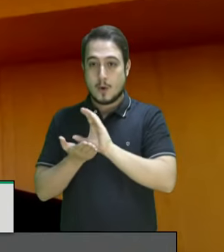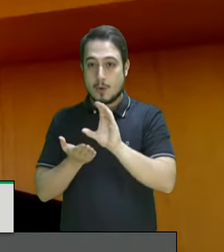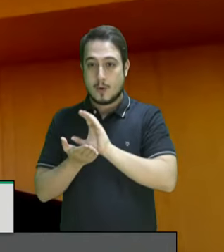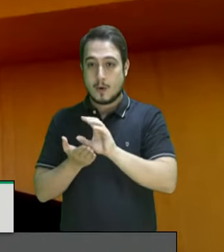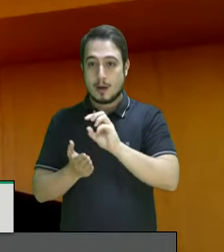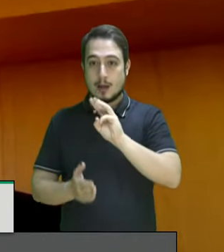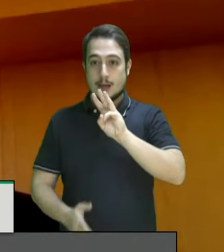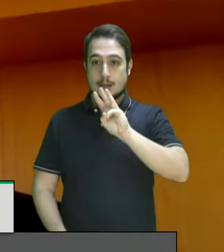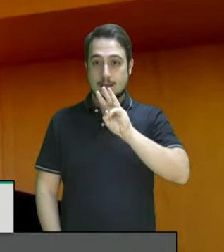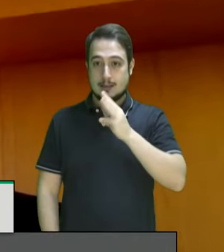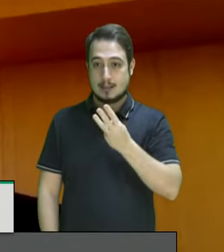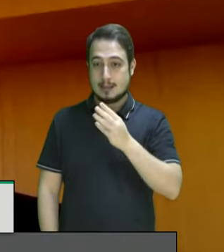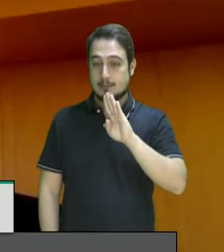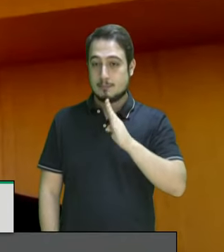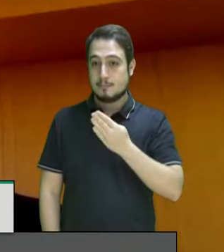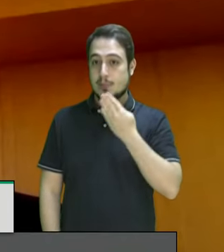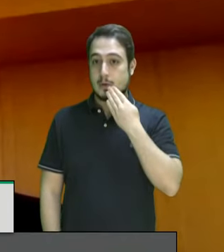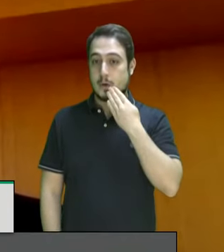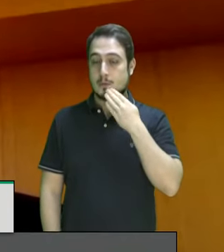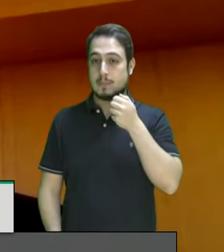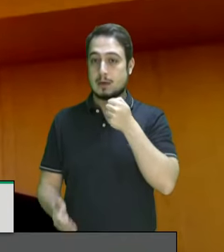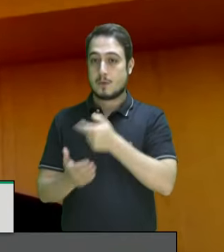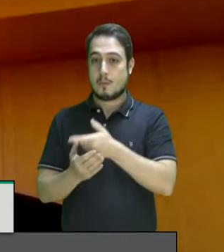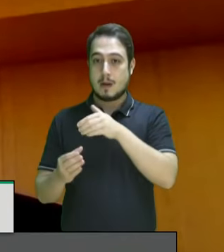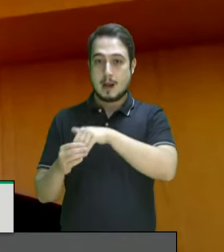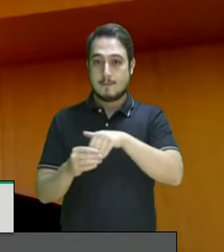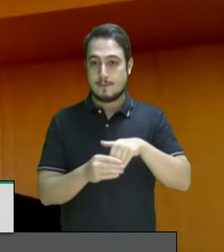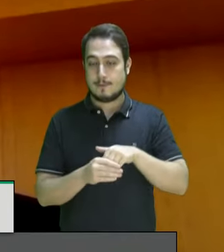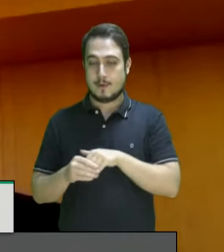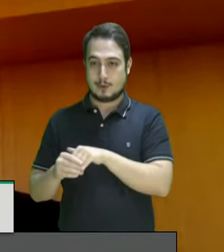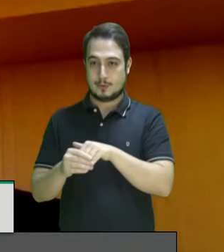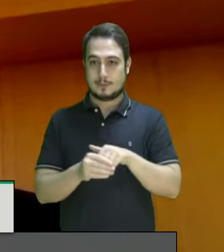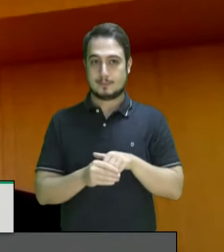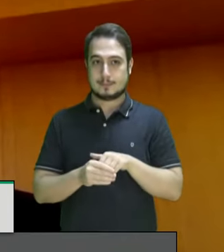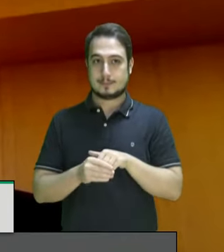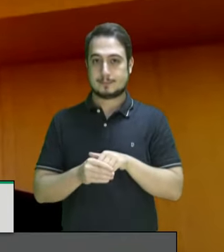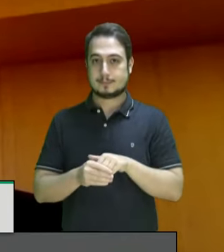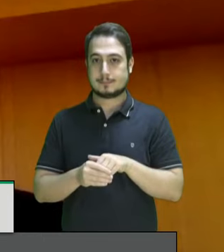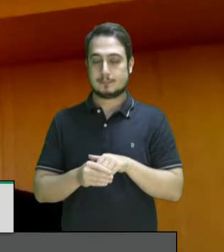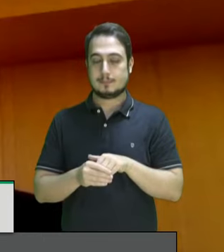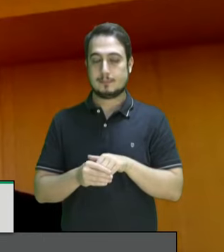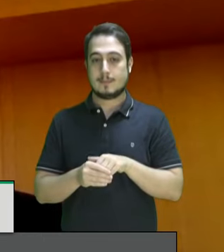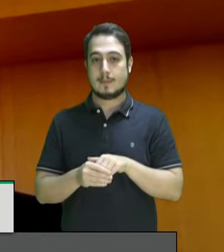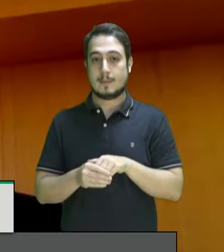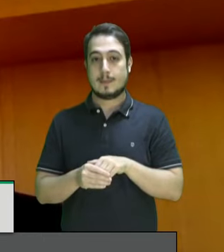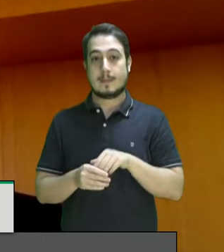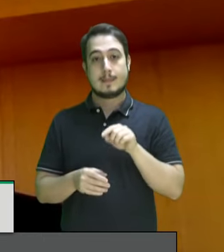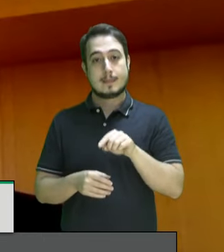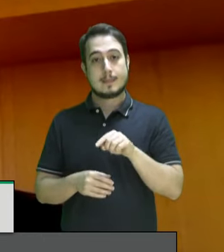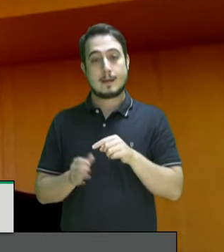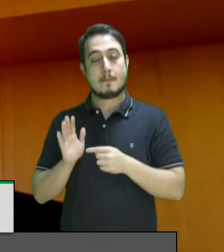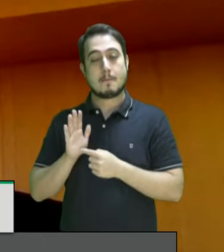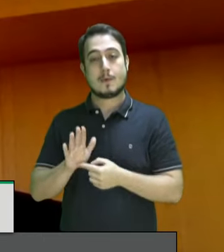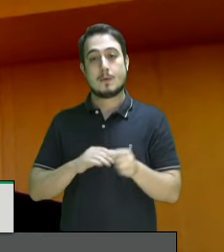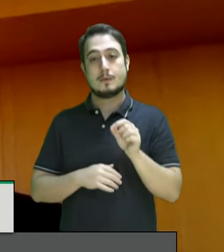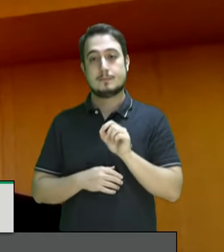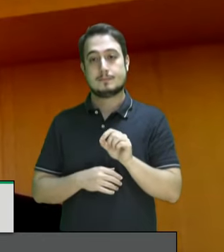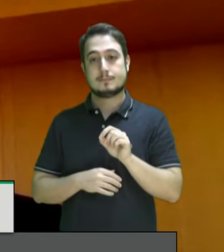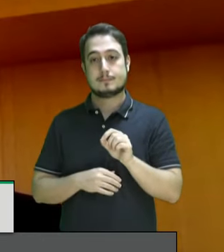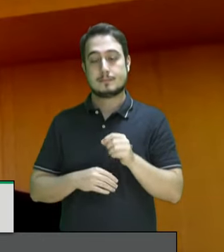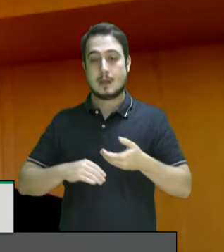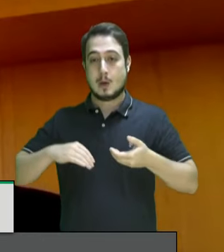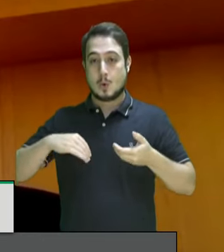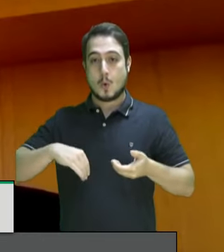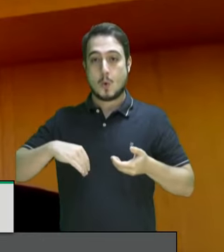3 bilhões para comprar votos dos parlamentares então em função disso nós temos um congresso